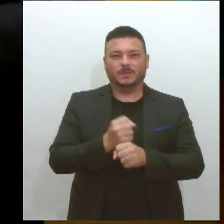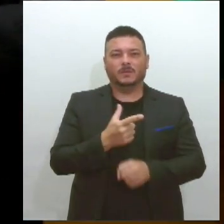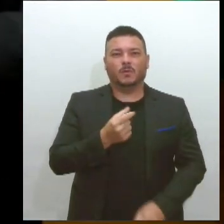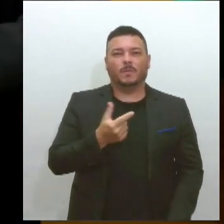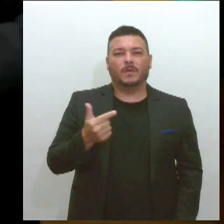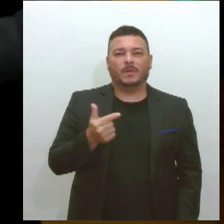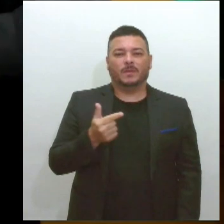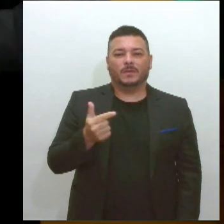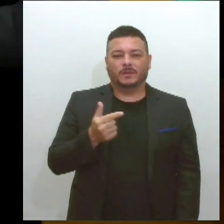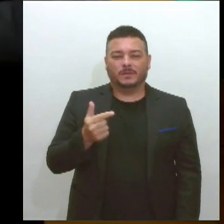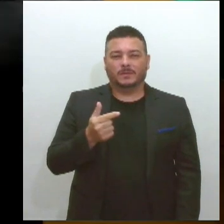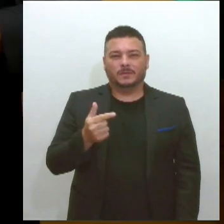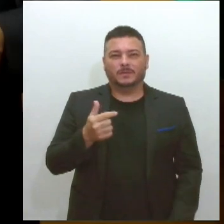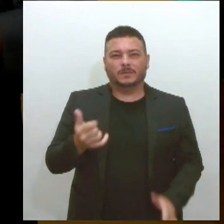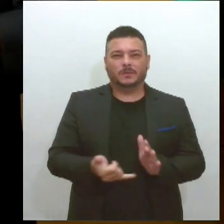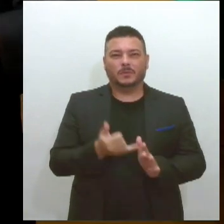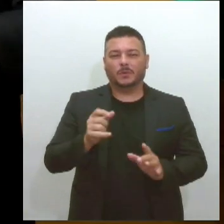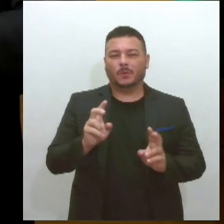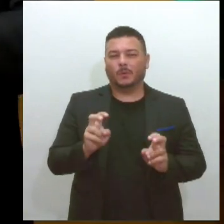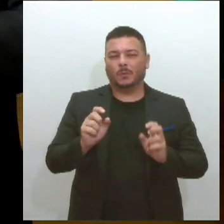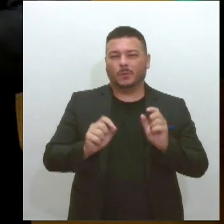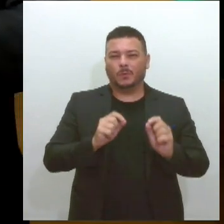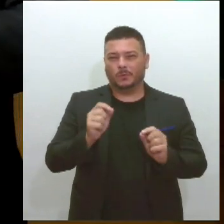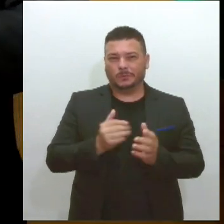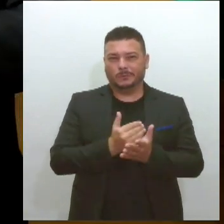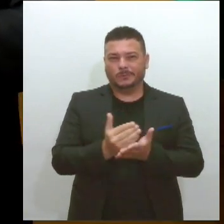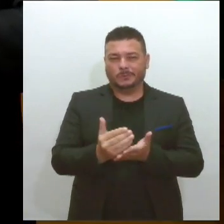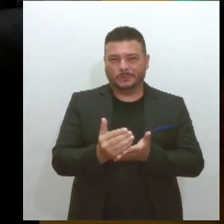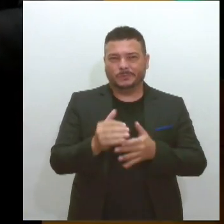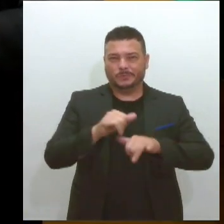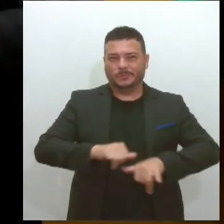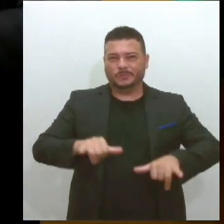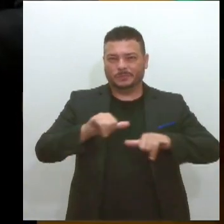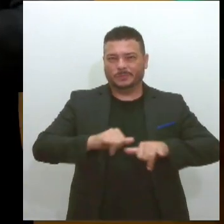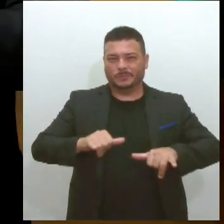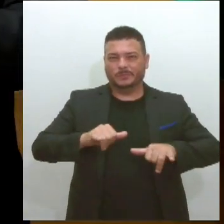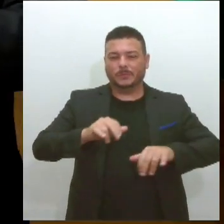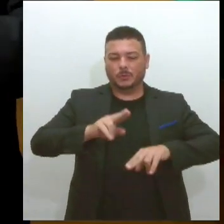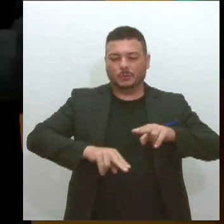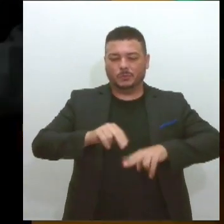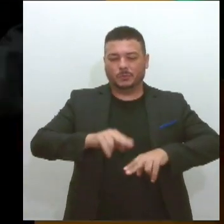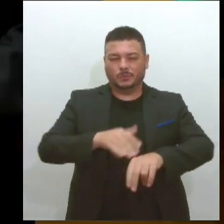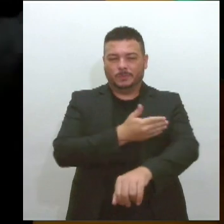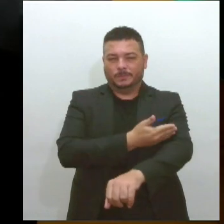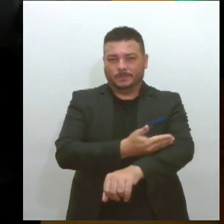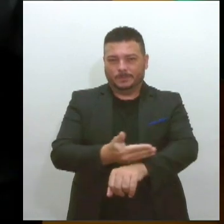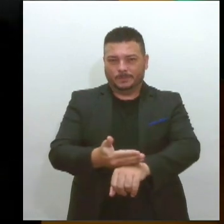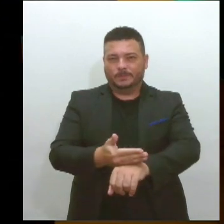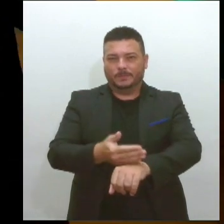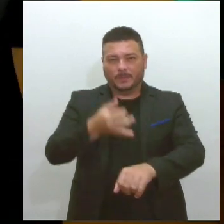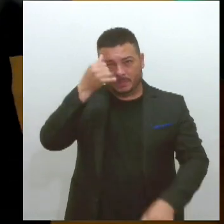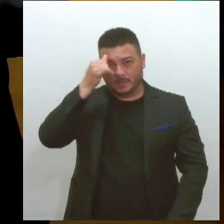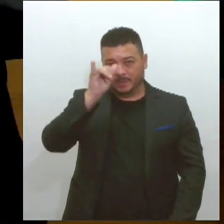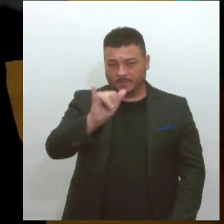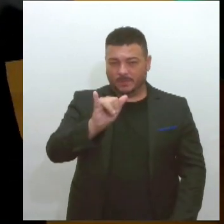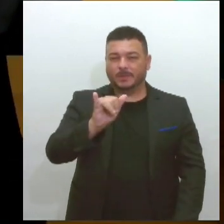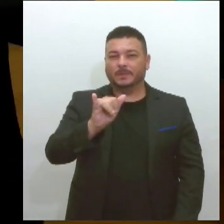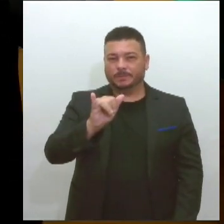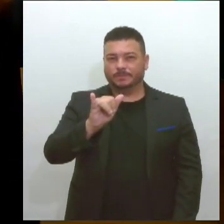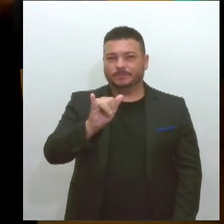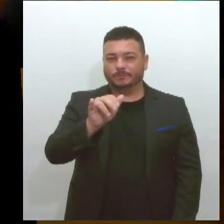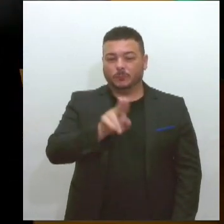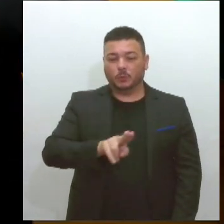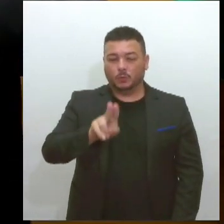o qual trata do início da campanha Junho Branco, que trata sobre o combate e prevenção a drogas lícitas